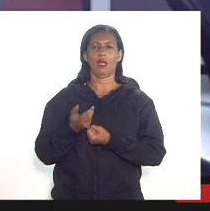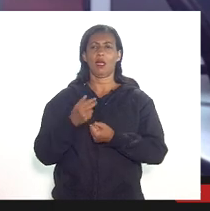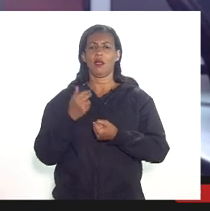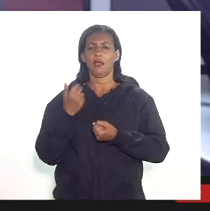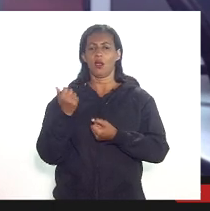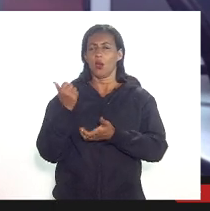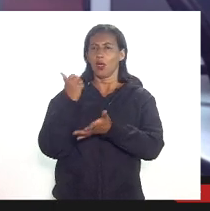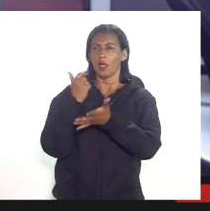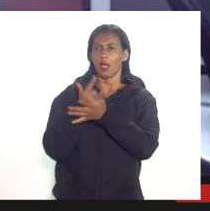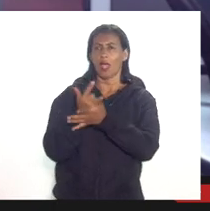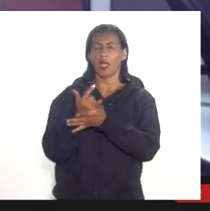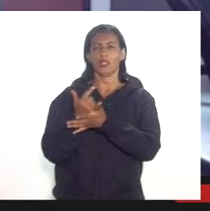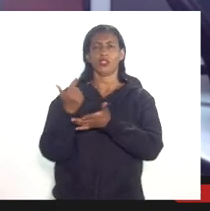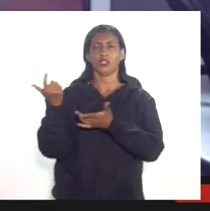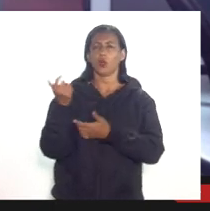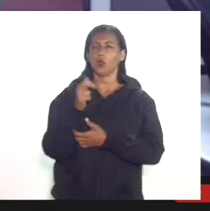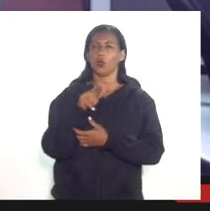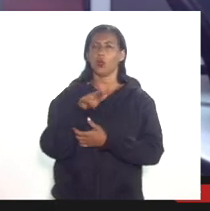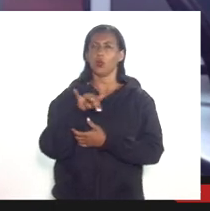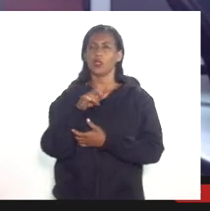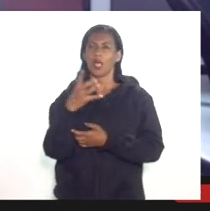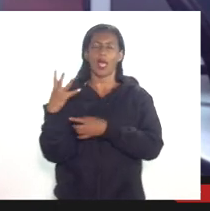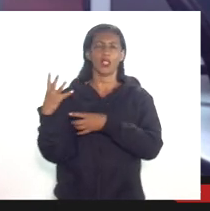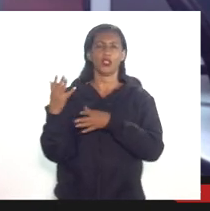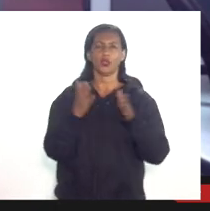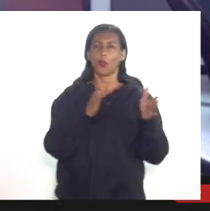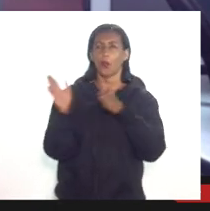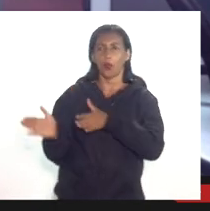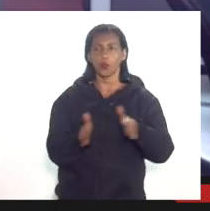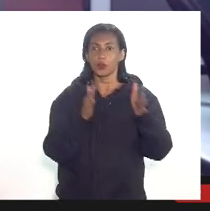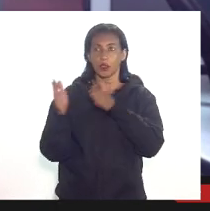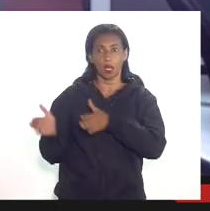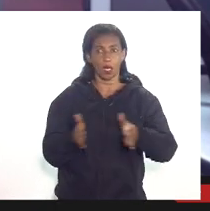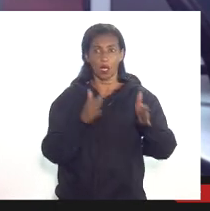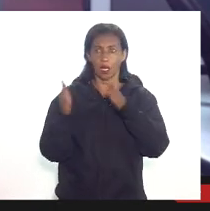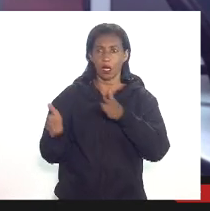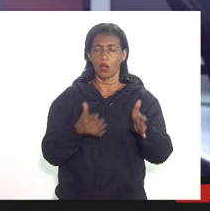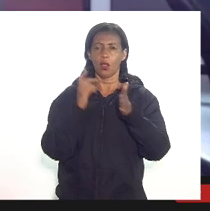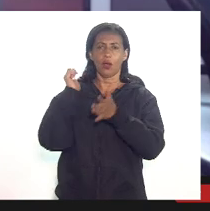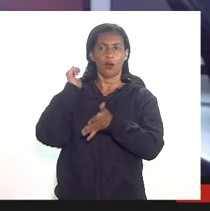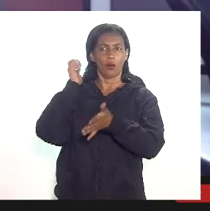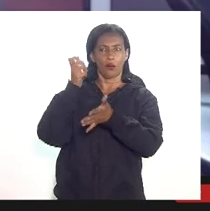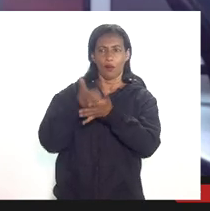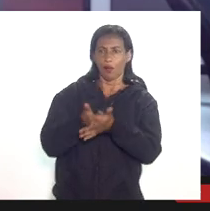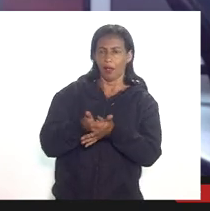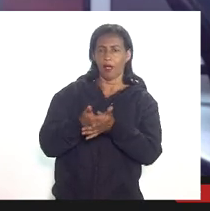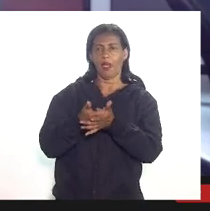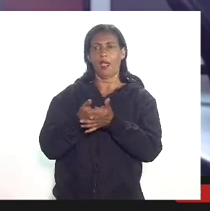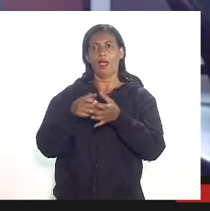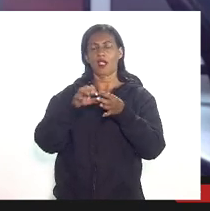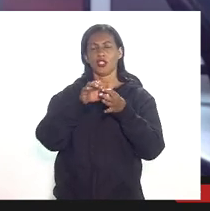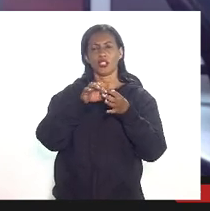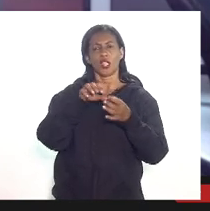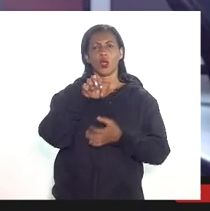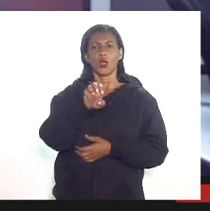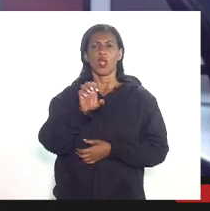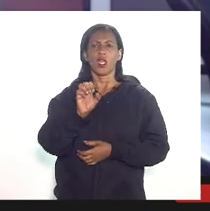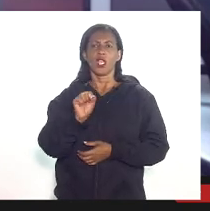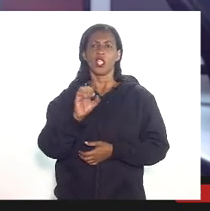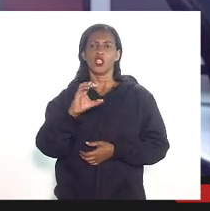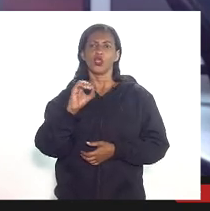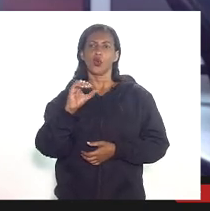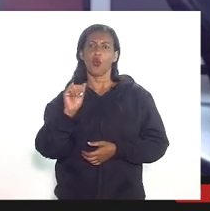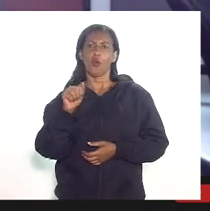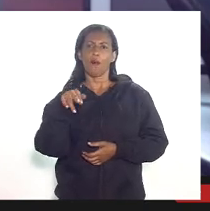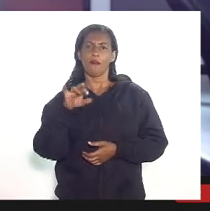gastos com a instalação de unidade de produção gastos com a instalação do sistema de escoamento da produção e até mesmo